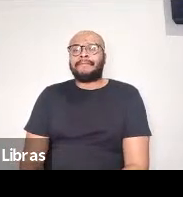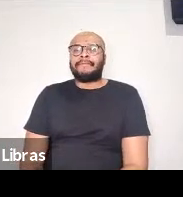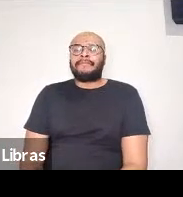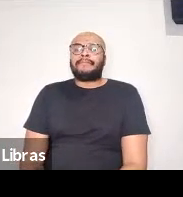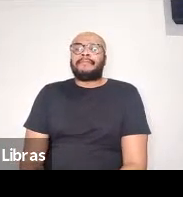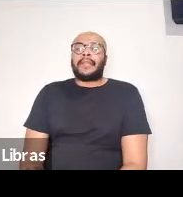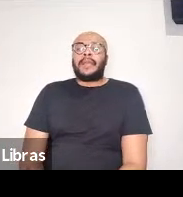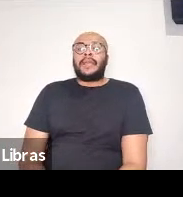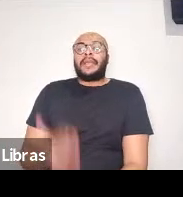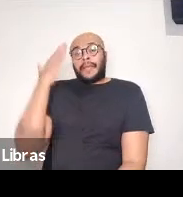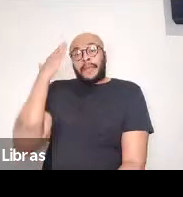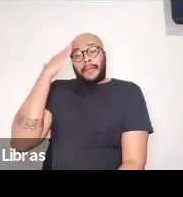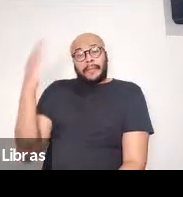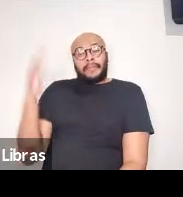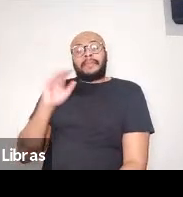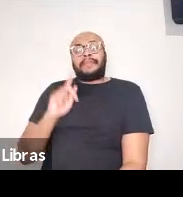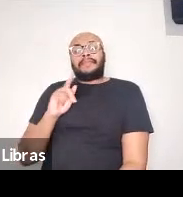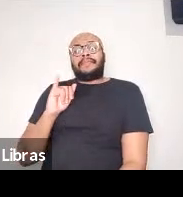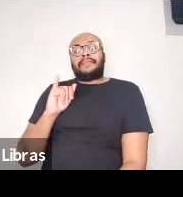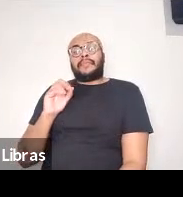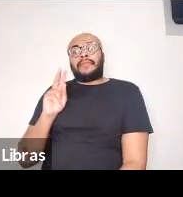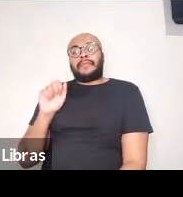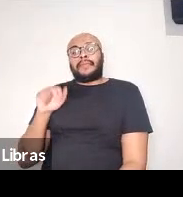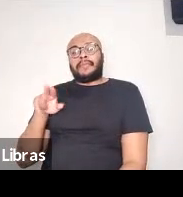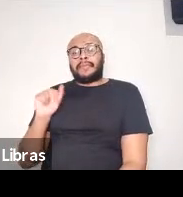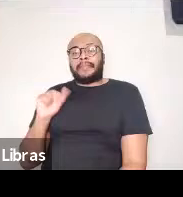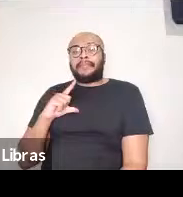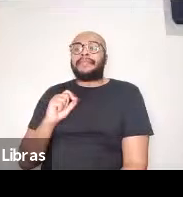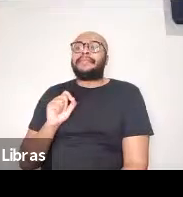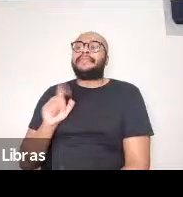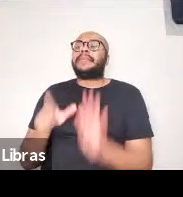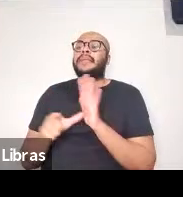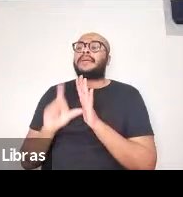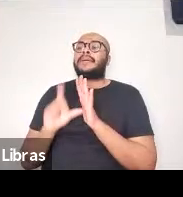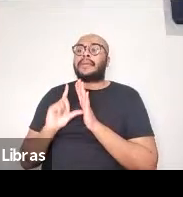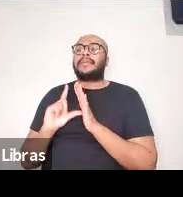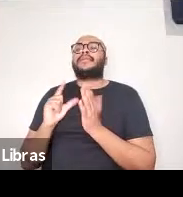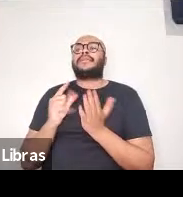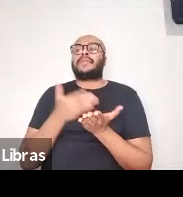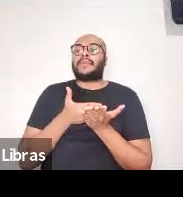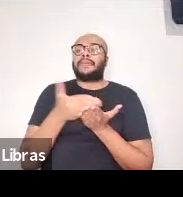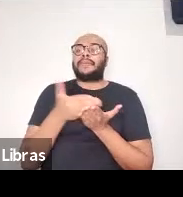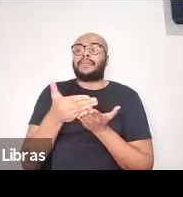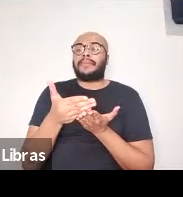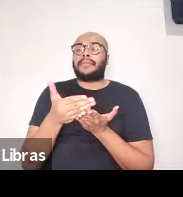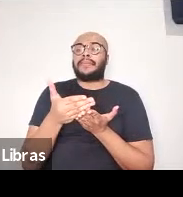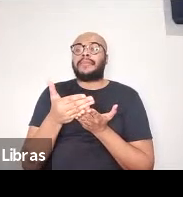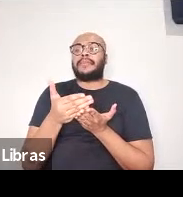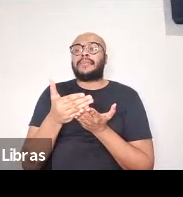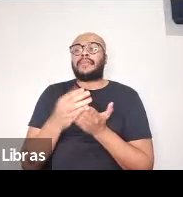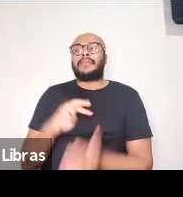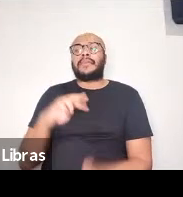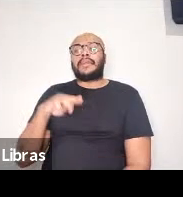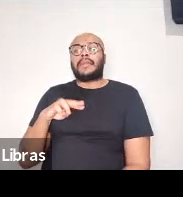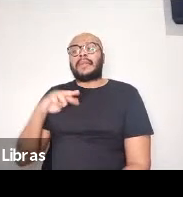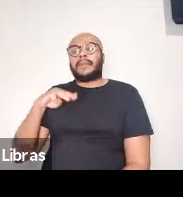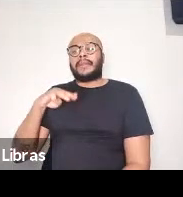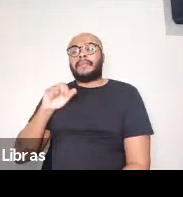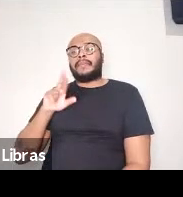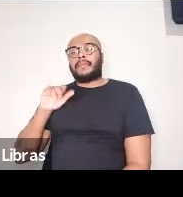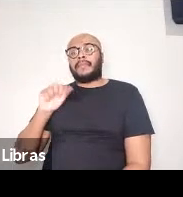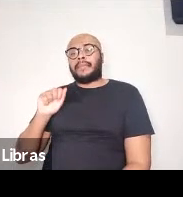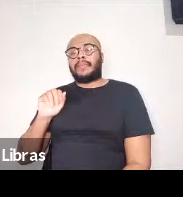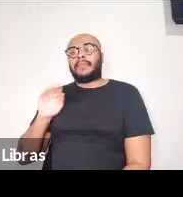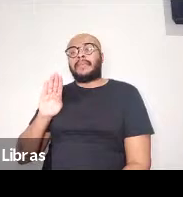Obrigada, Giovana. Vou, é, antes ainda de passar para a Maria Beatriz, que vai coordenar o nosso trabalho